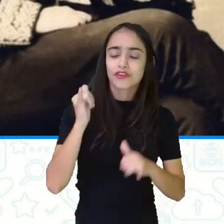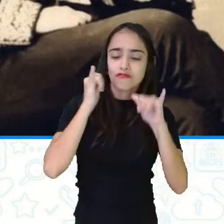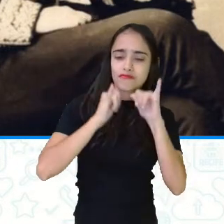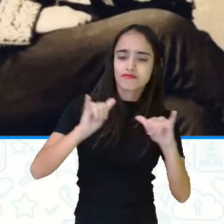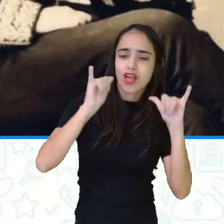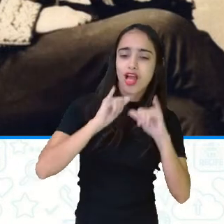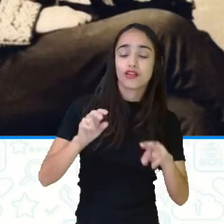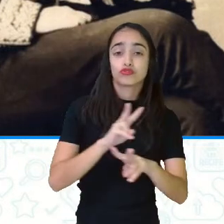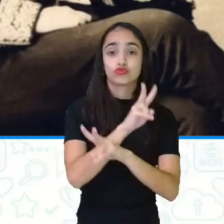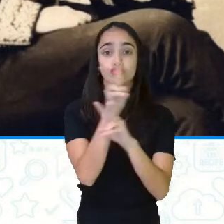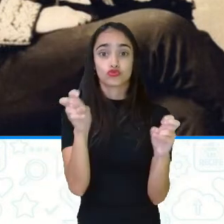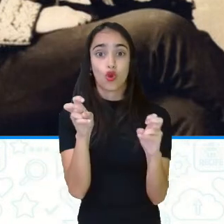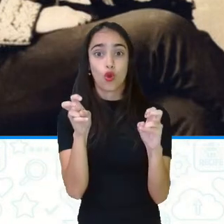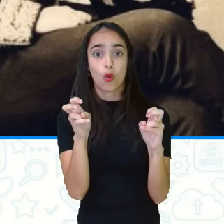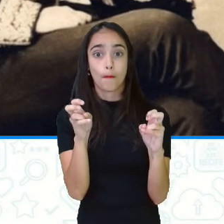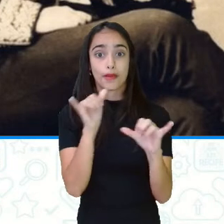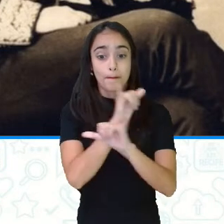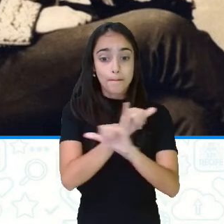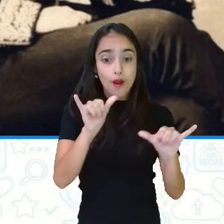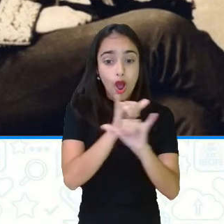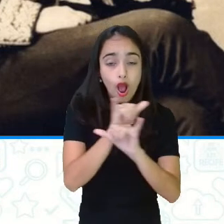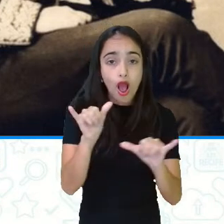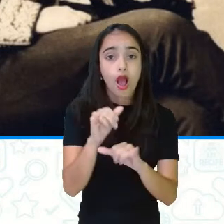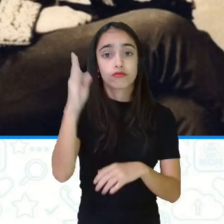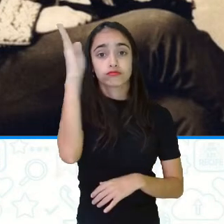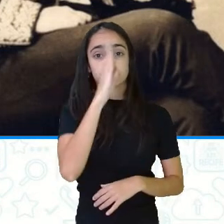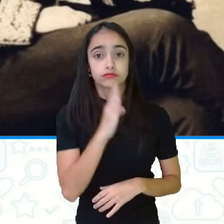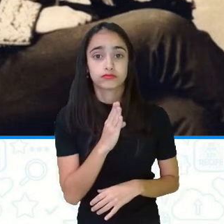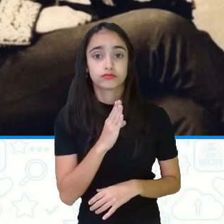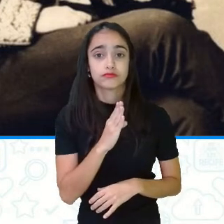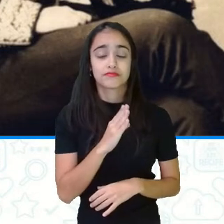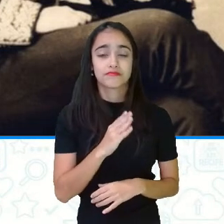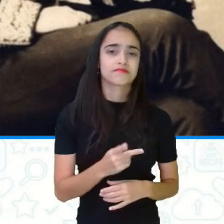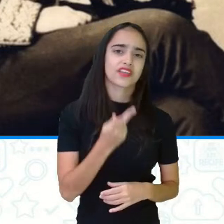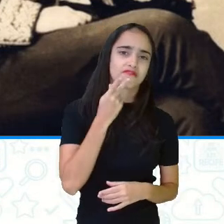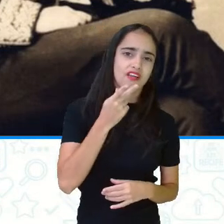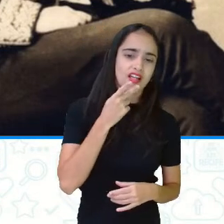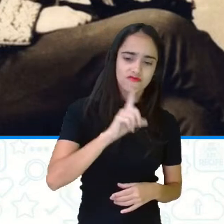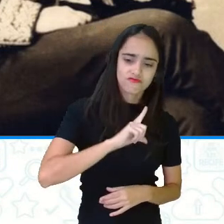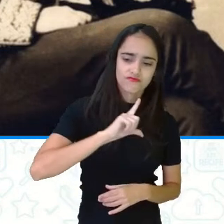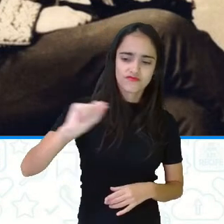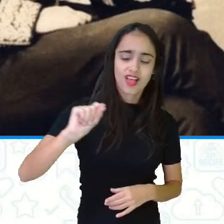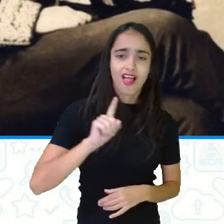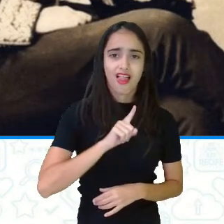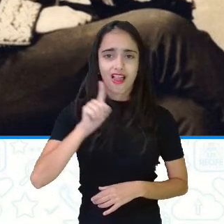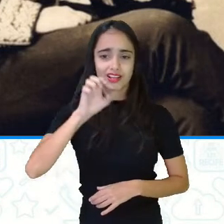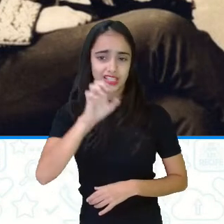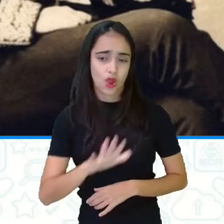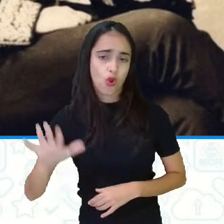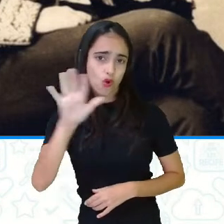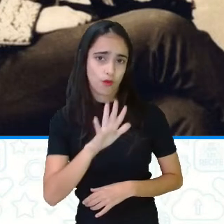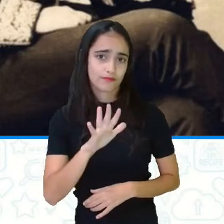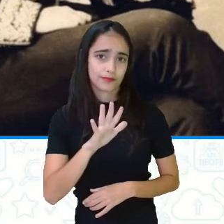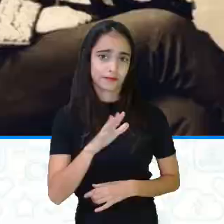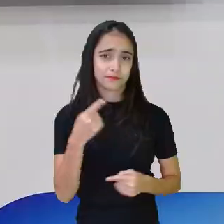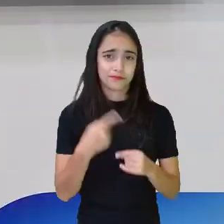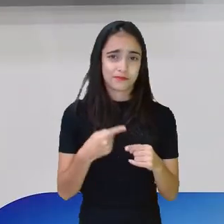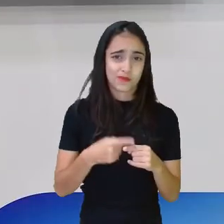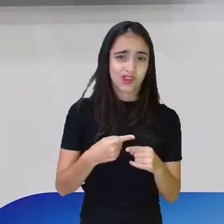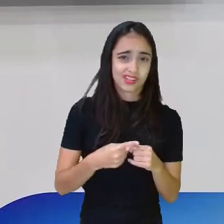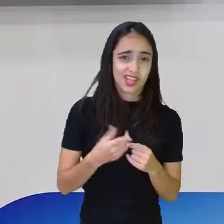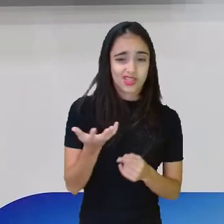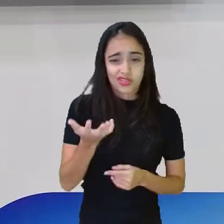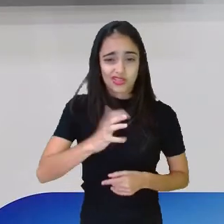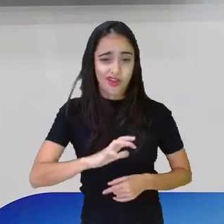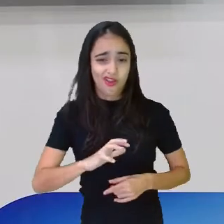Proclamação da República, e ordenado sua partida para a Europa, a fim de evitar problemas políticos. Porque, como eu falei para